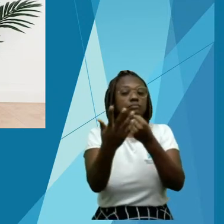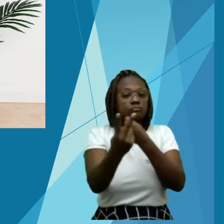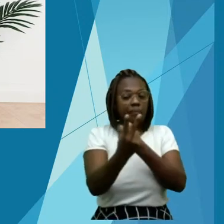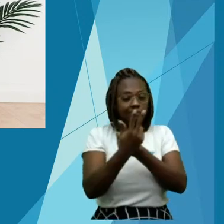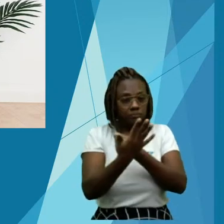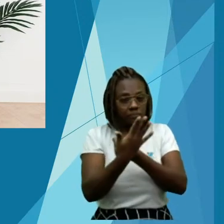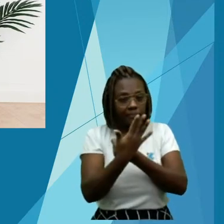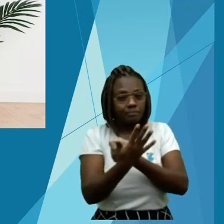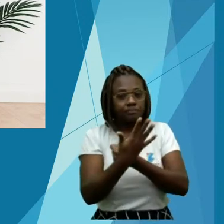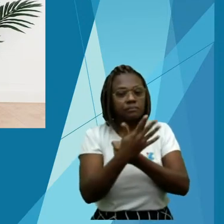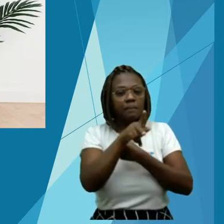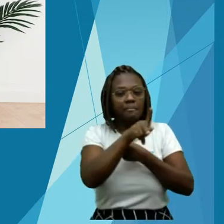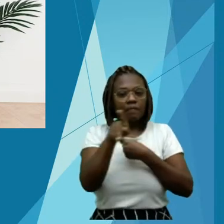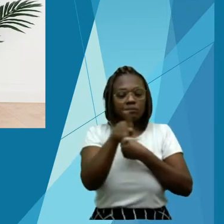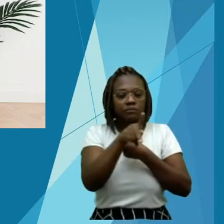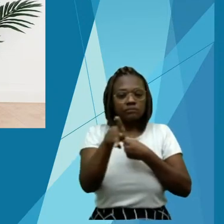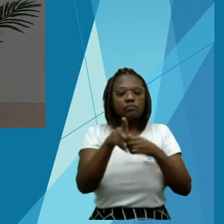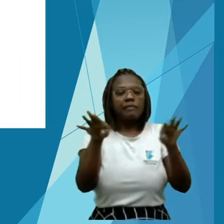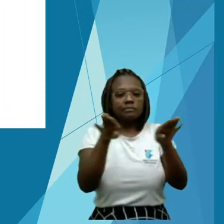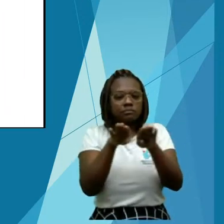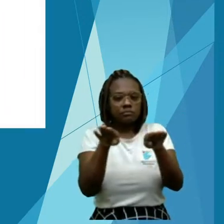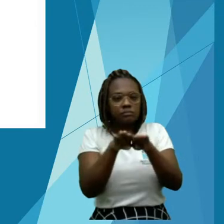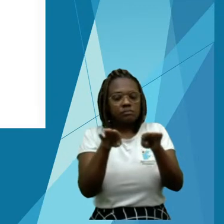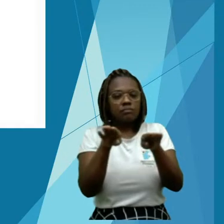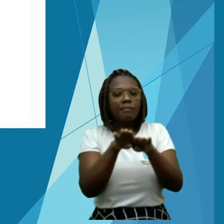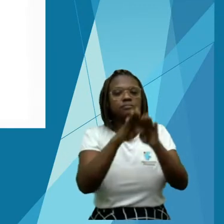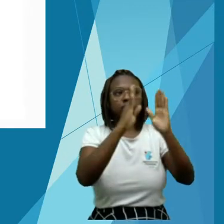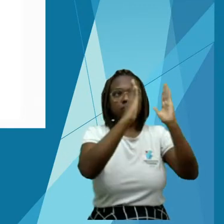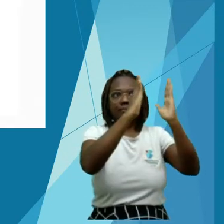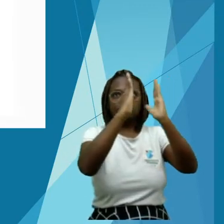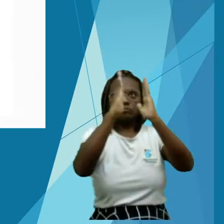conhecimento científico. Muito grata!